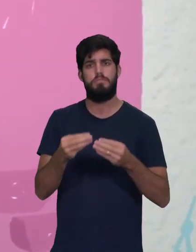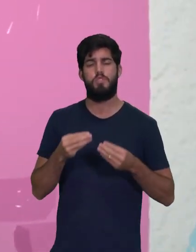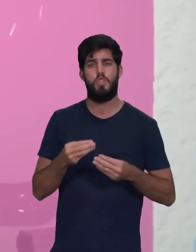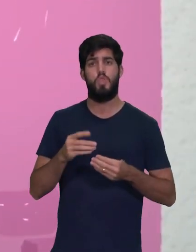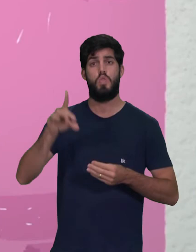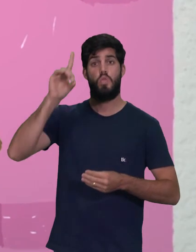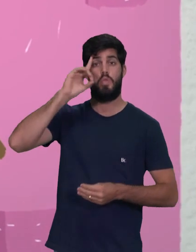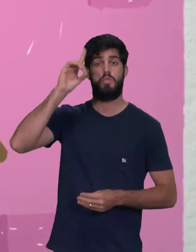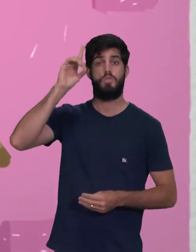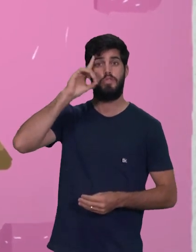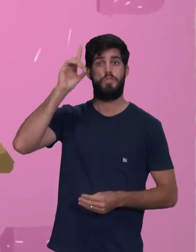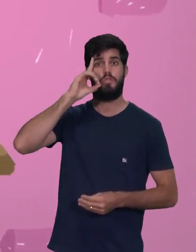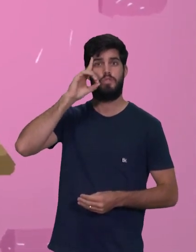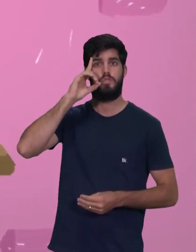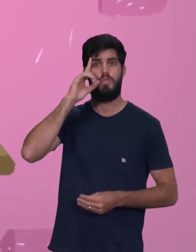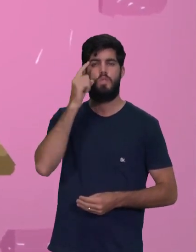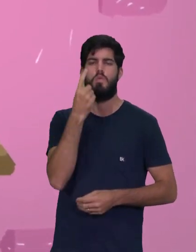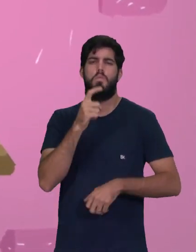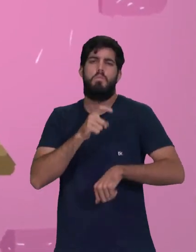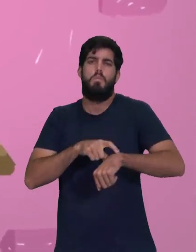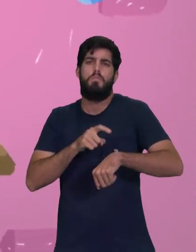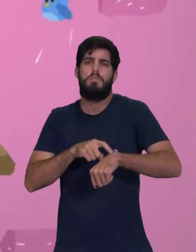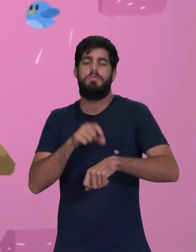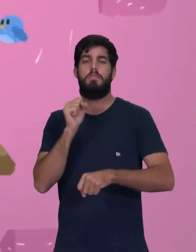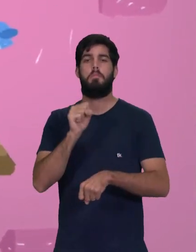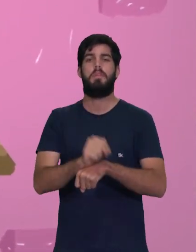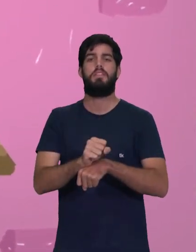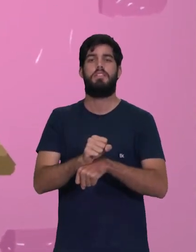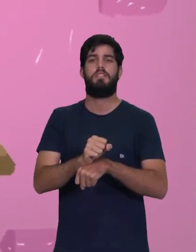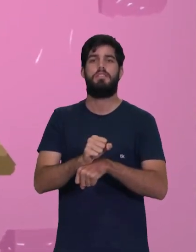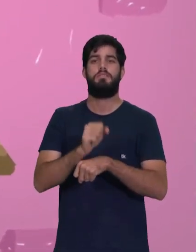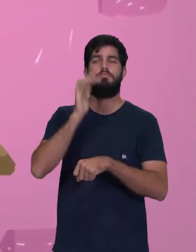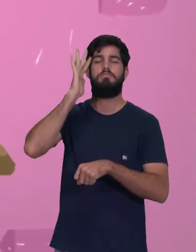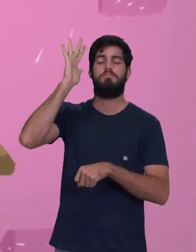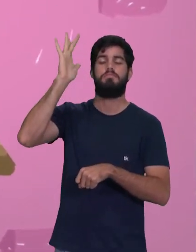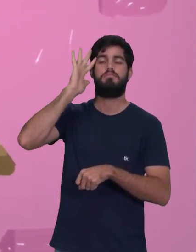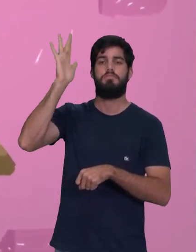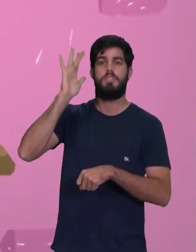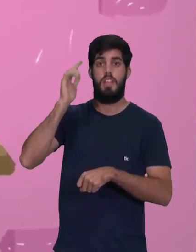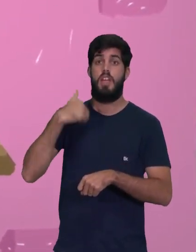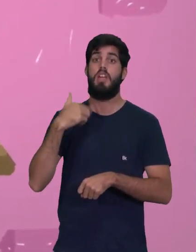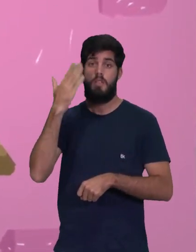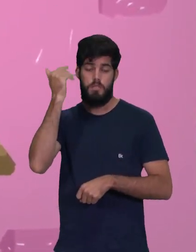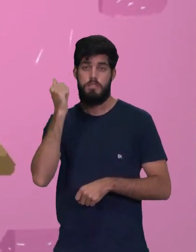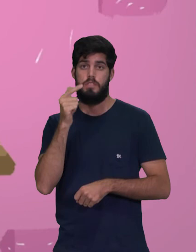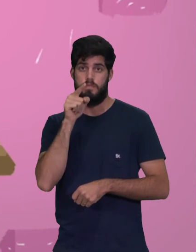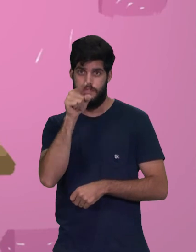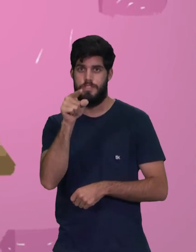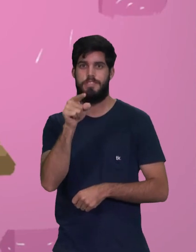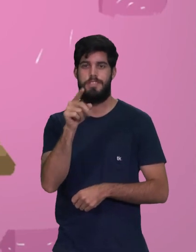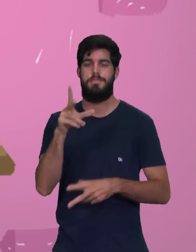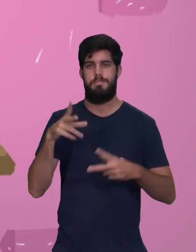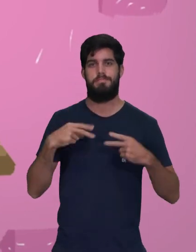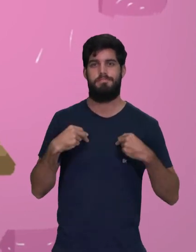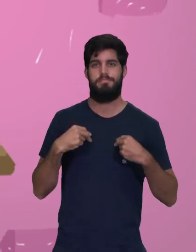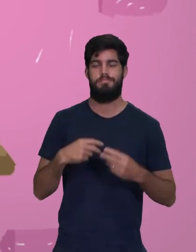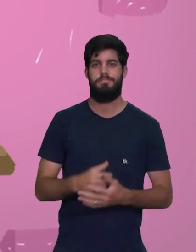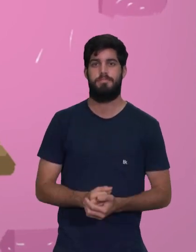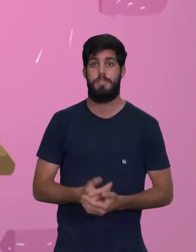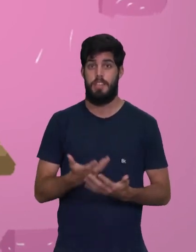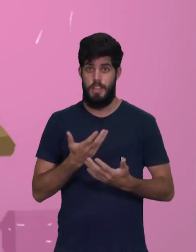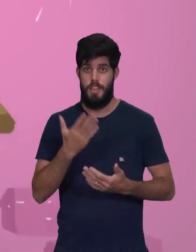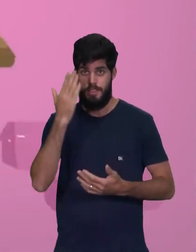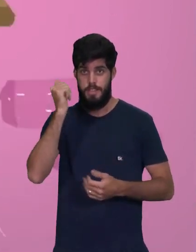fazer todos os dias pelo menos um momento de pausa? Eu sei que você merece.